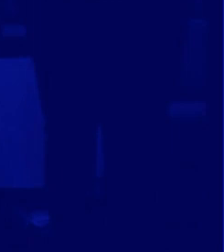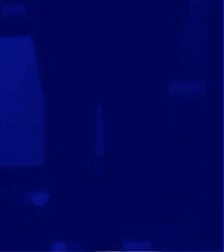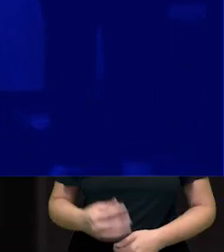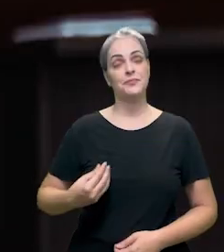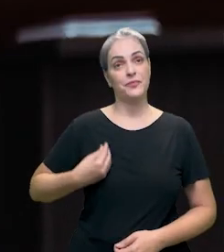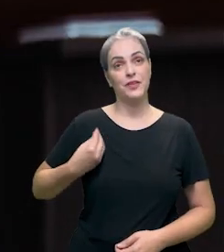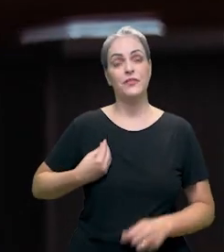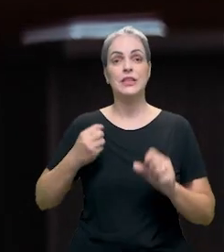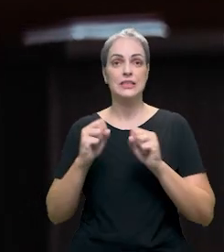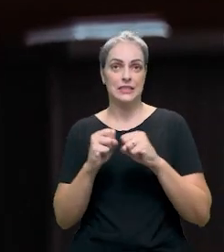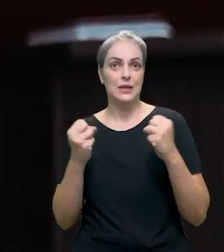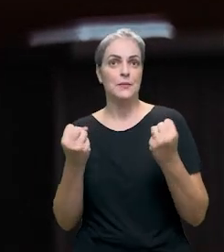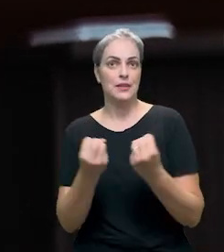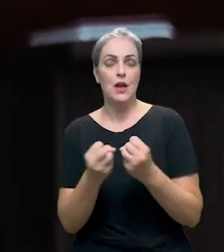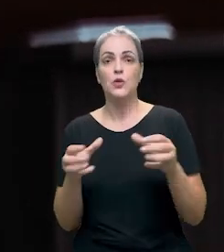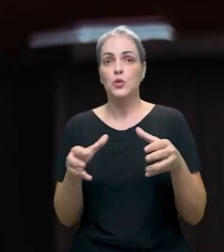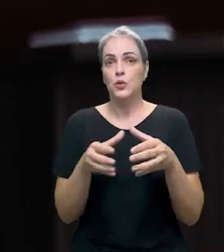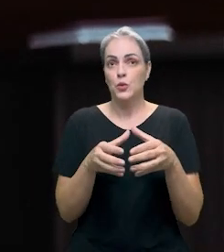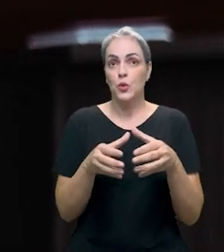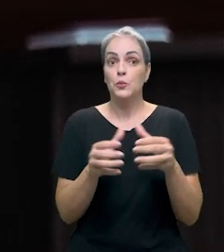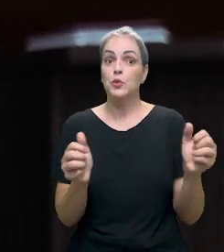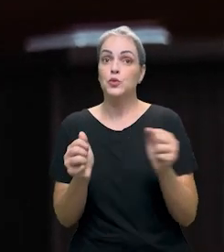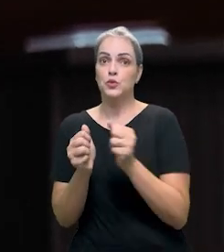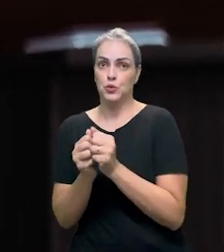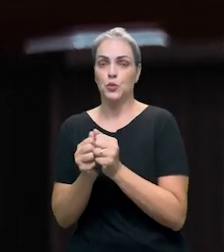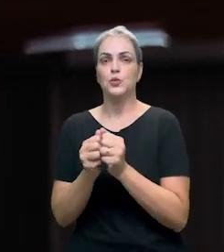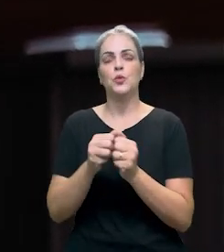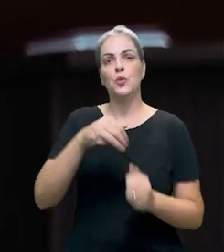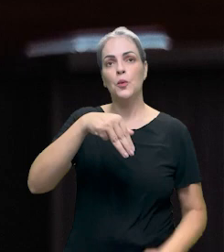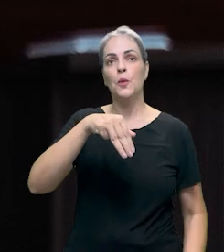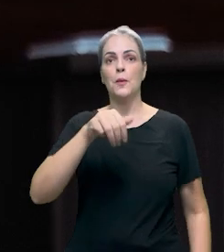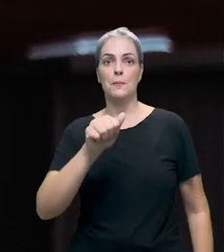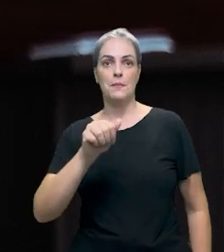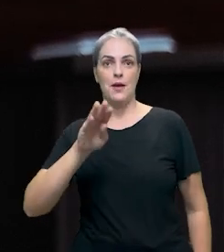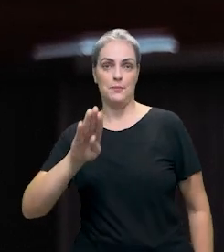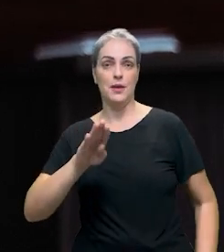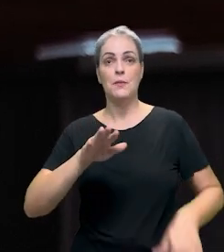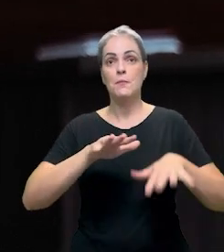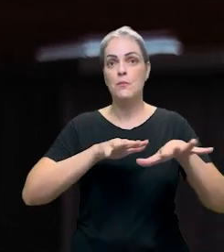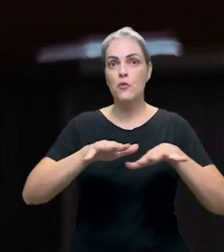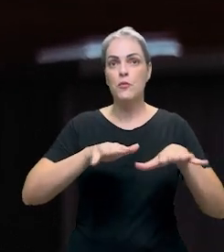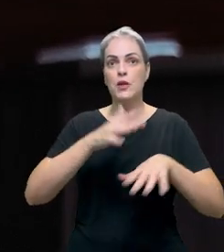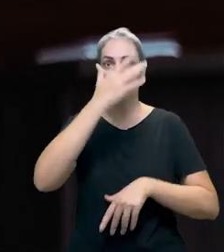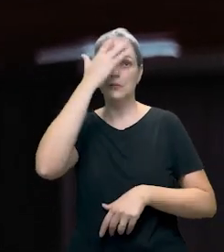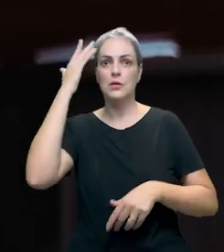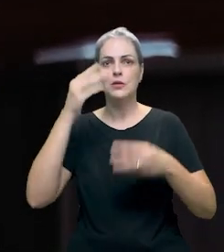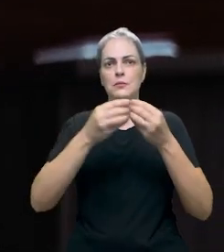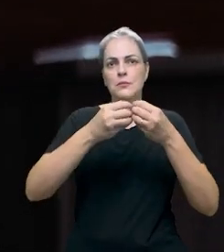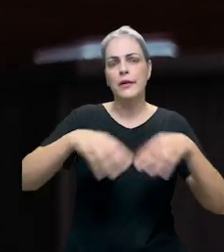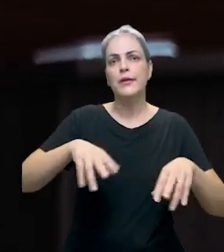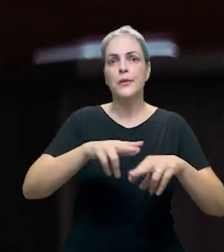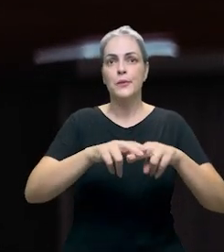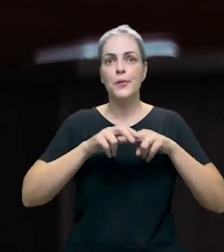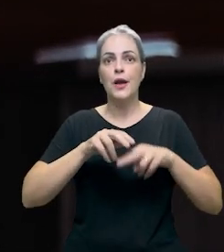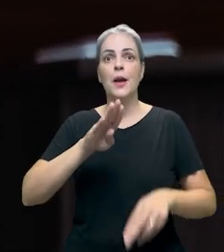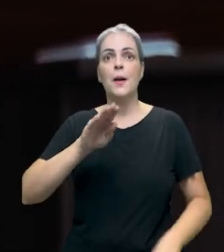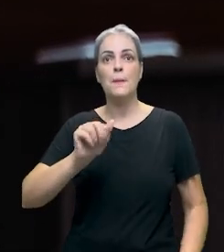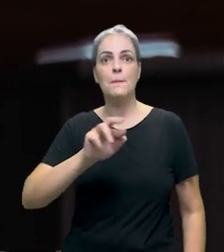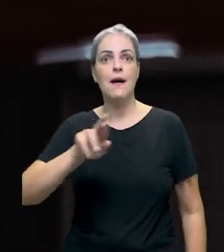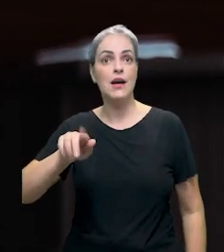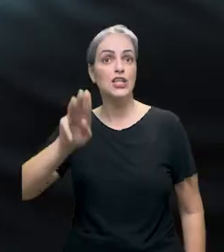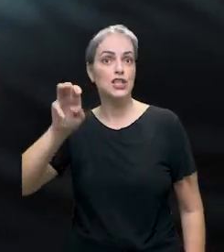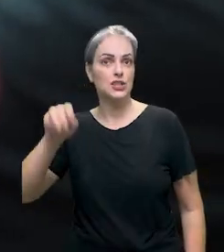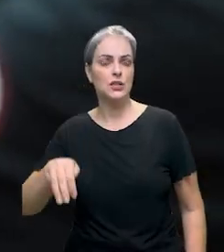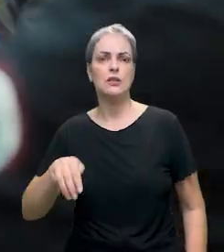Nós estamos realizando um seminário com o movimento dos atingidos por barragens, o MAB. Um movimento muito forte em